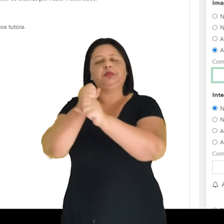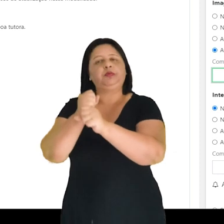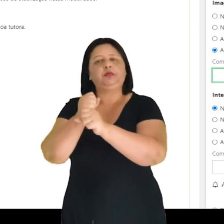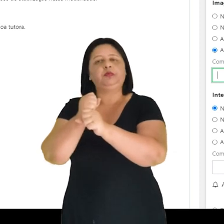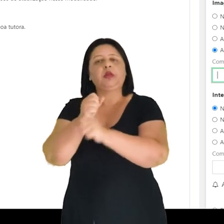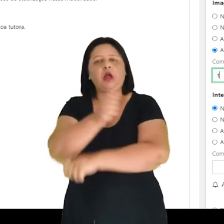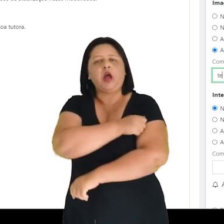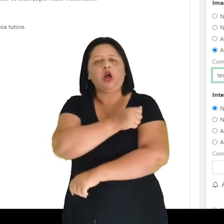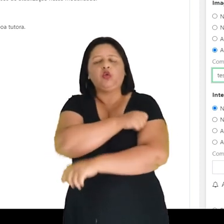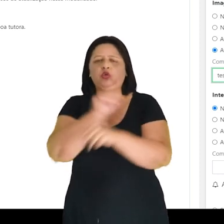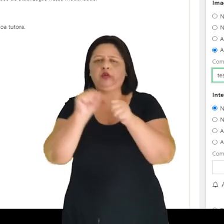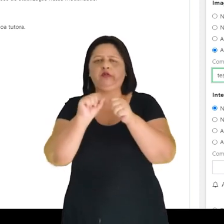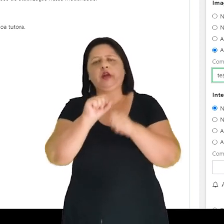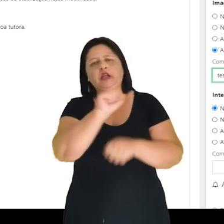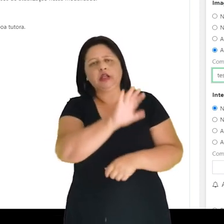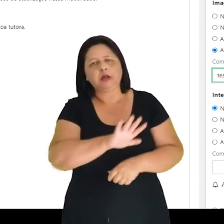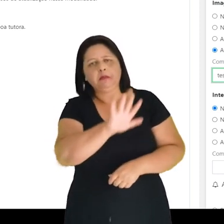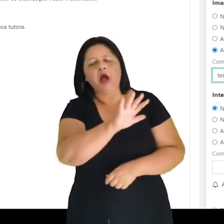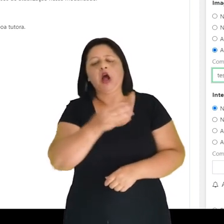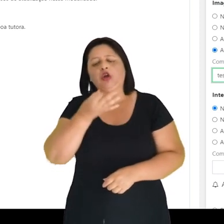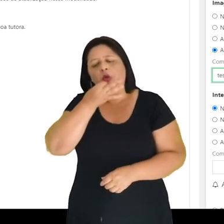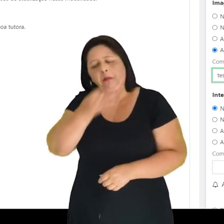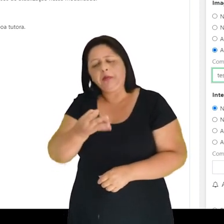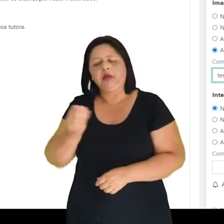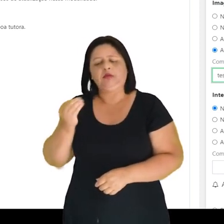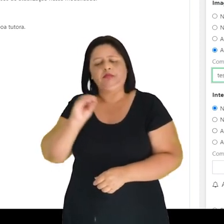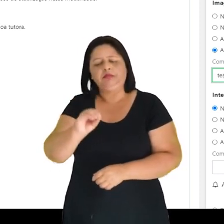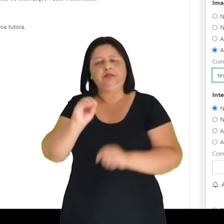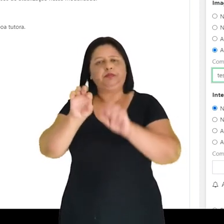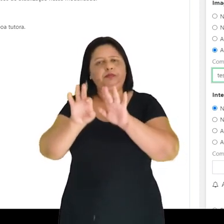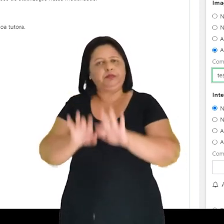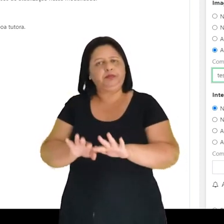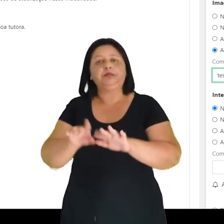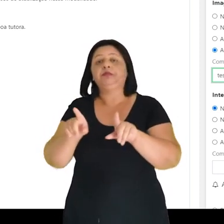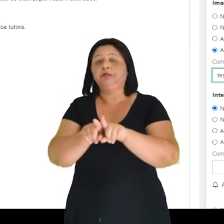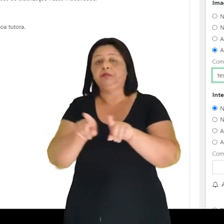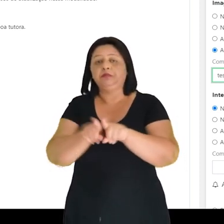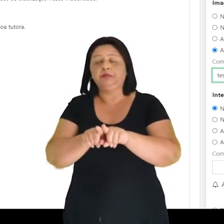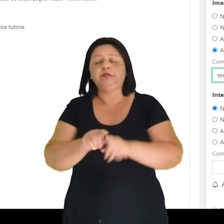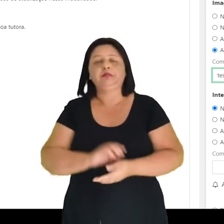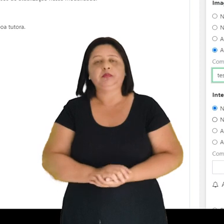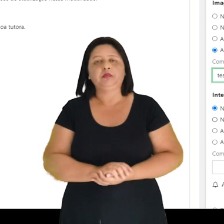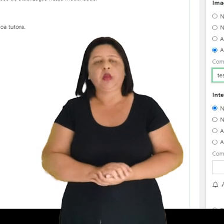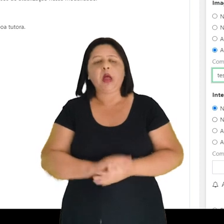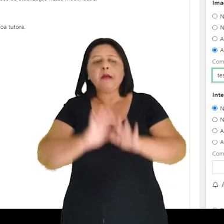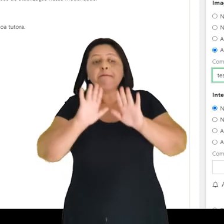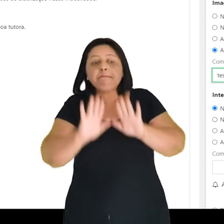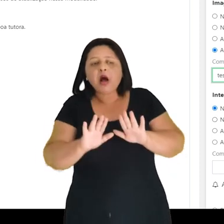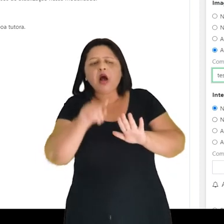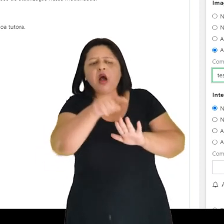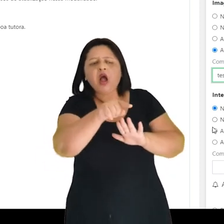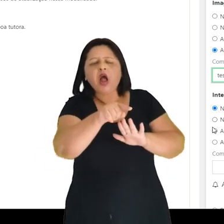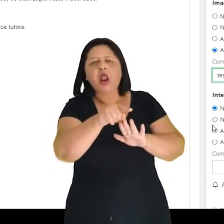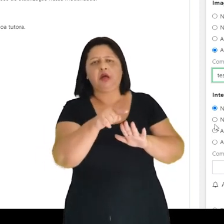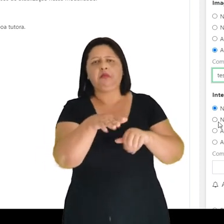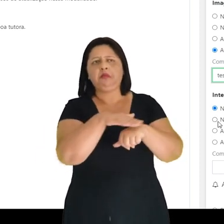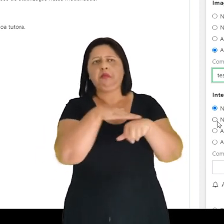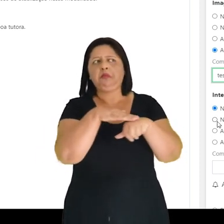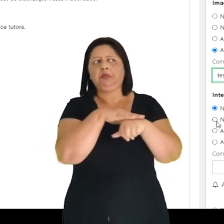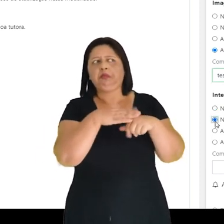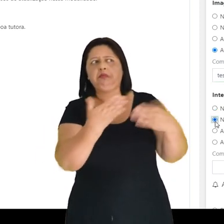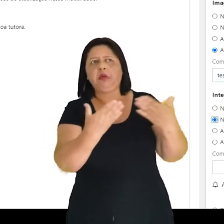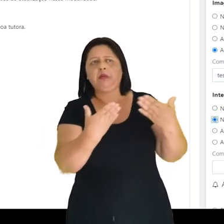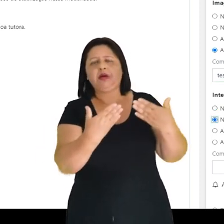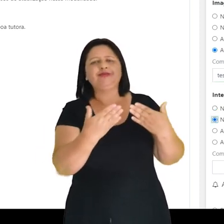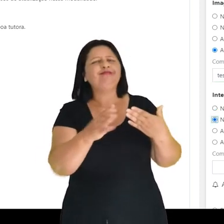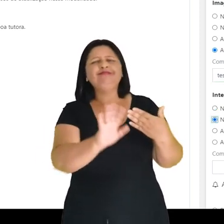posso colocar um comentário específico sobre este critério. E com relação à interação, eu vou considerar